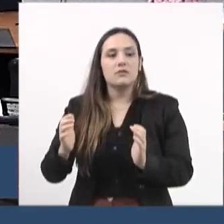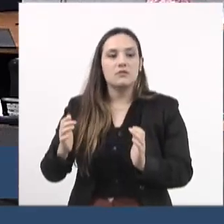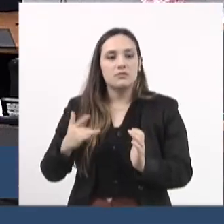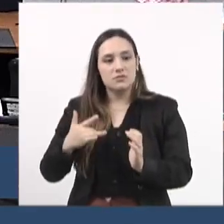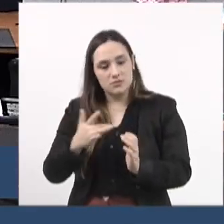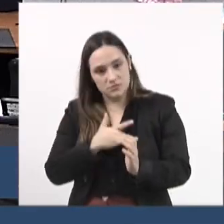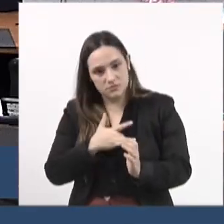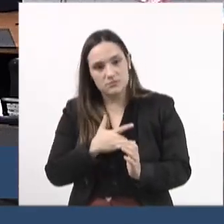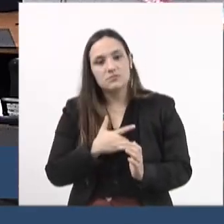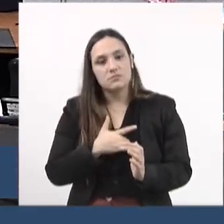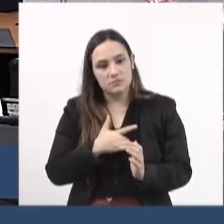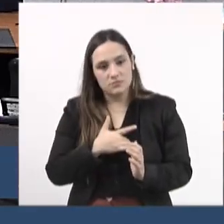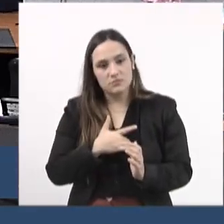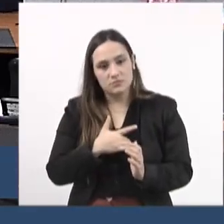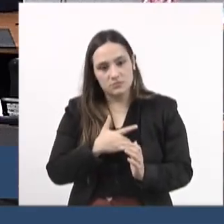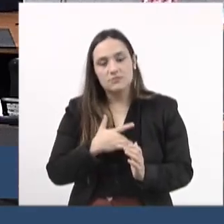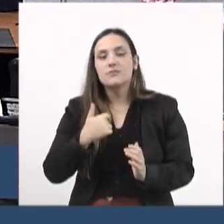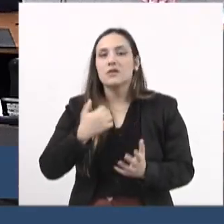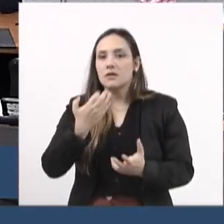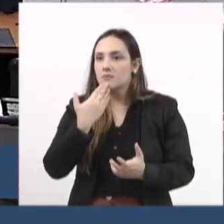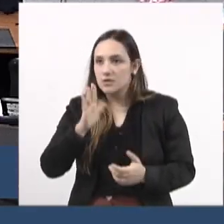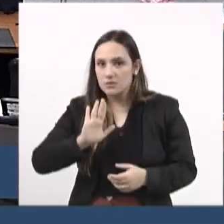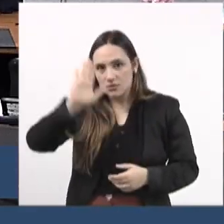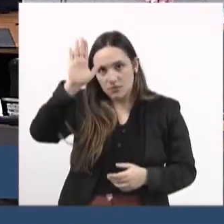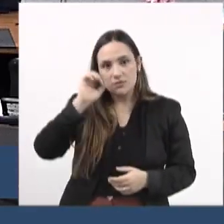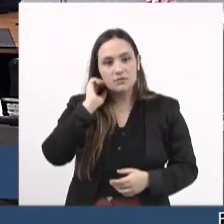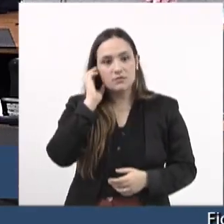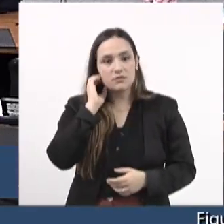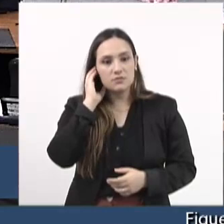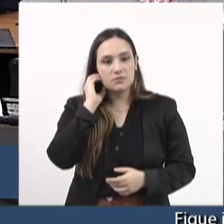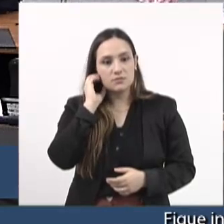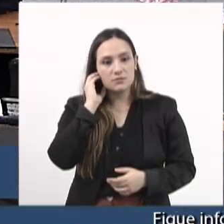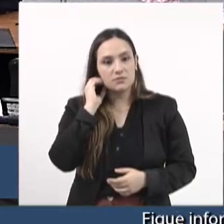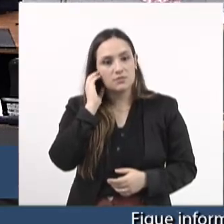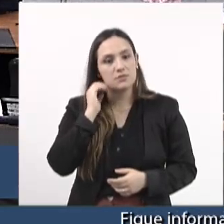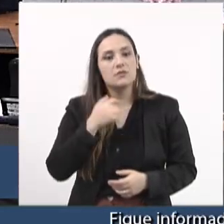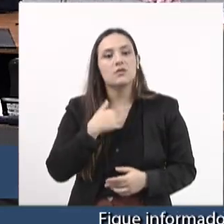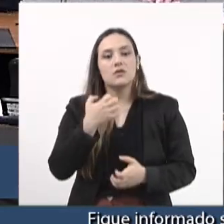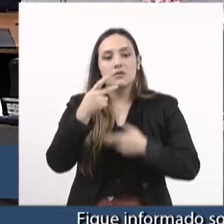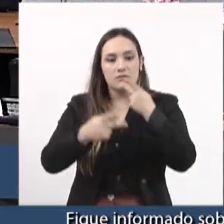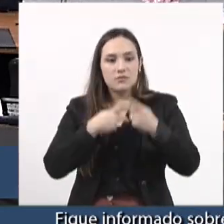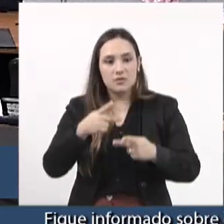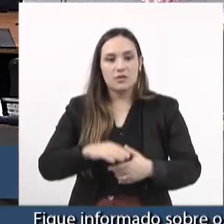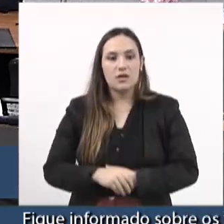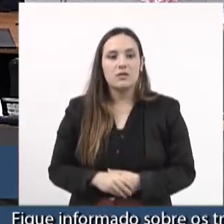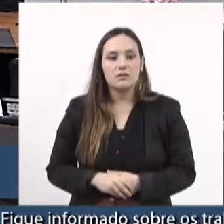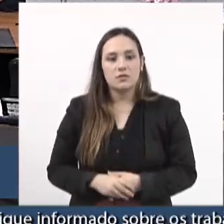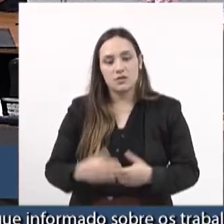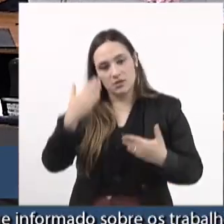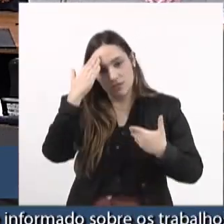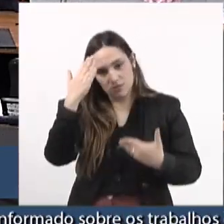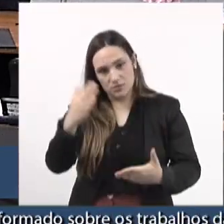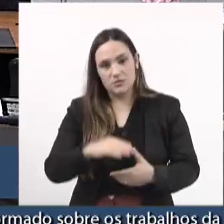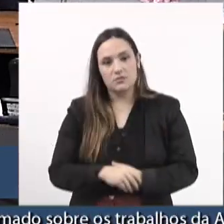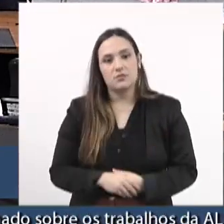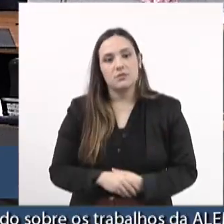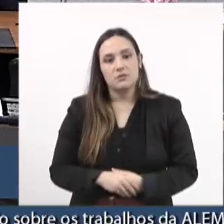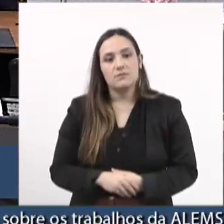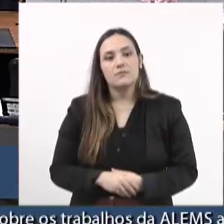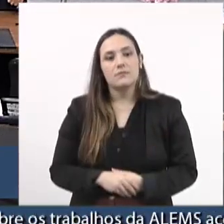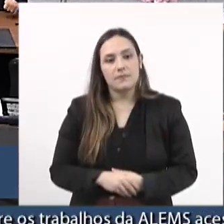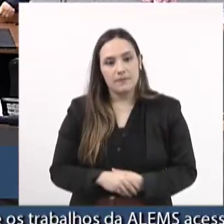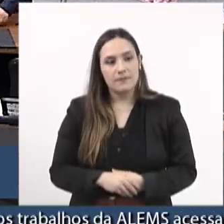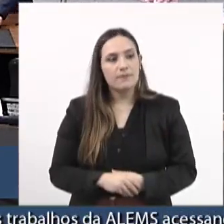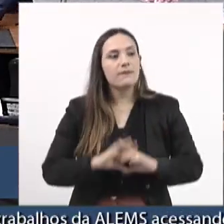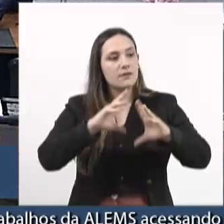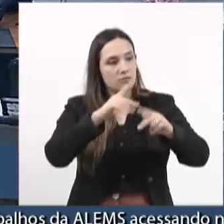comissão de saúde e encaminhar o pleito. E ainda pela ordem, senhor presidente, eu só quero manifestar aqui o nosso agradecimento, a nossa gratidão a